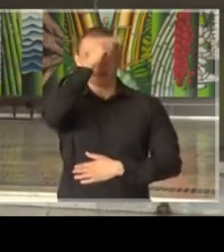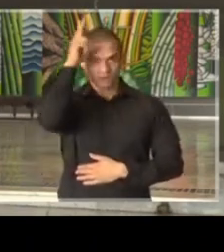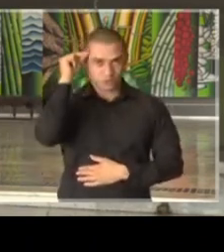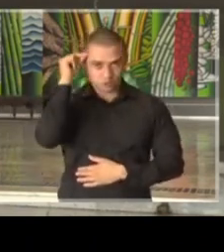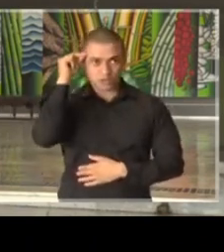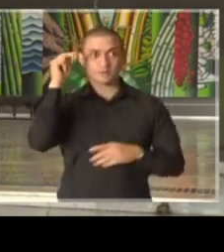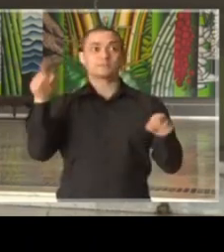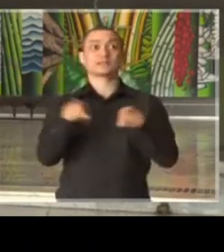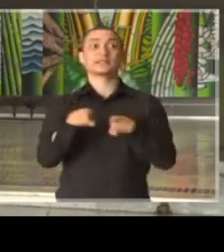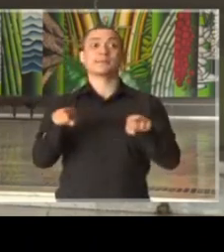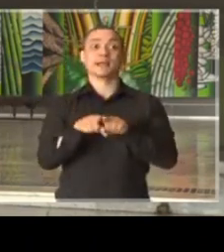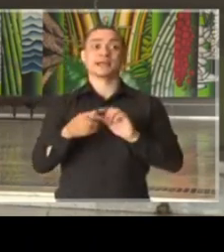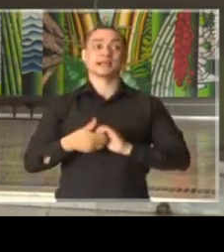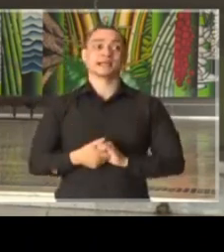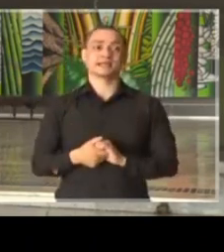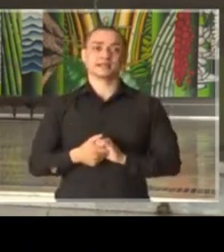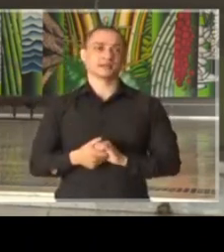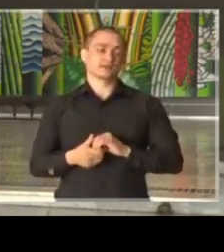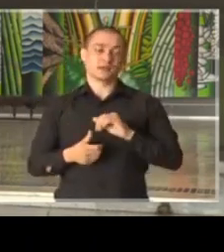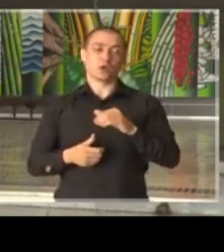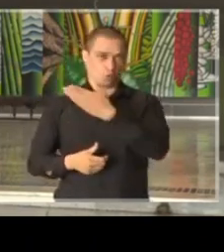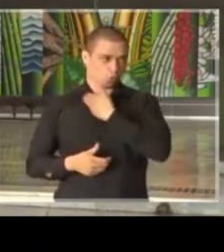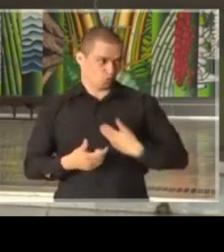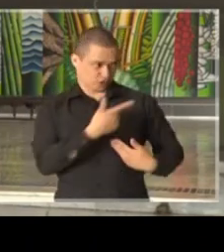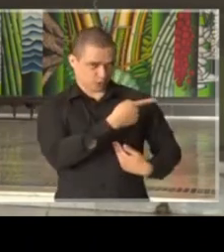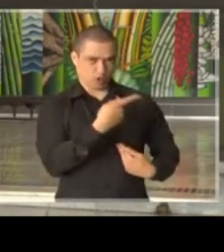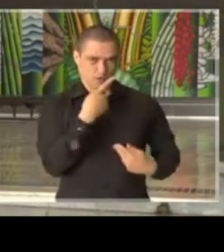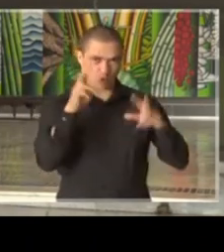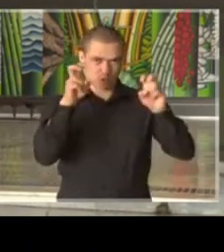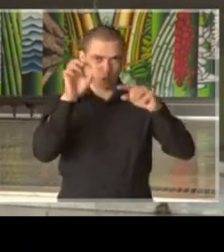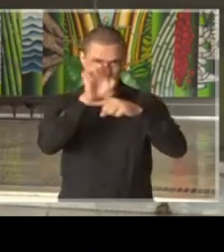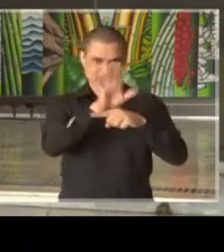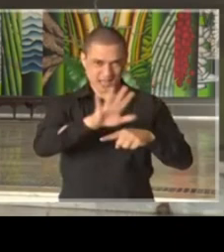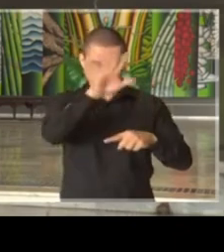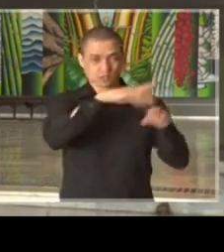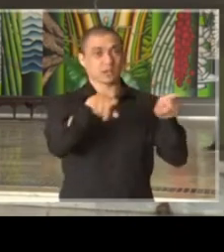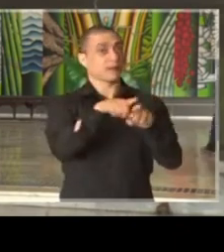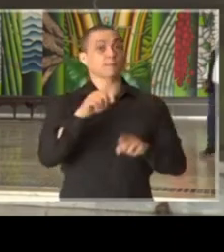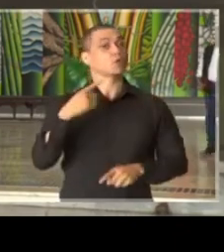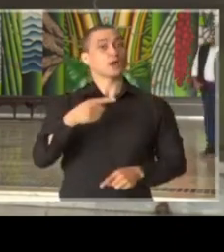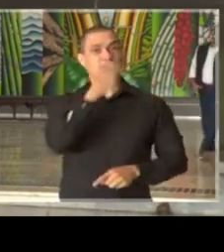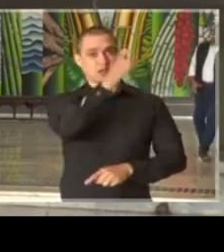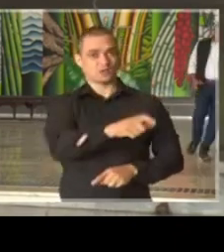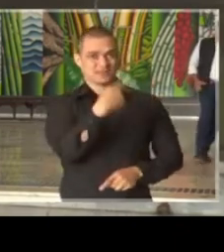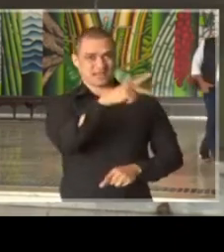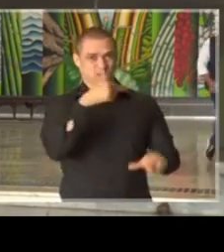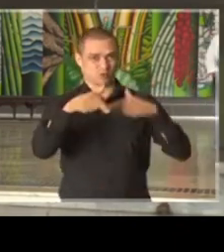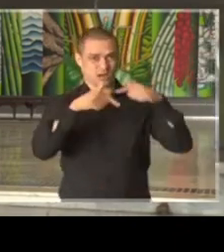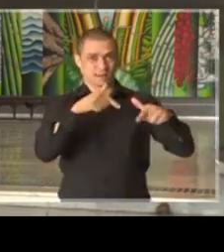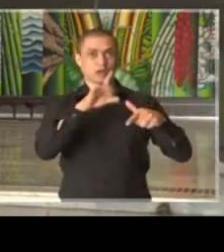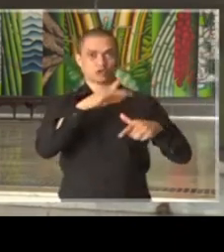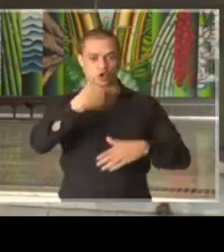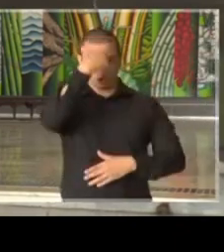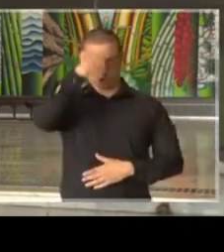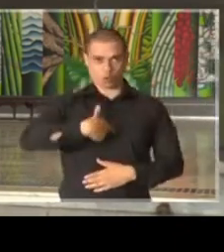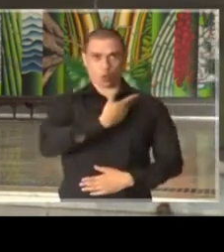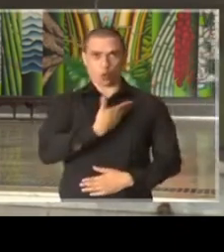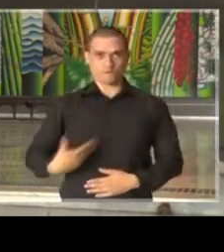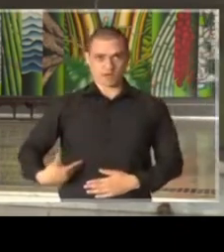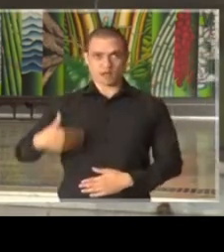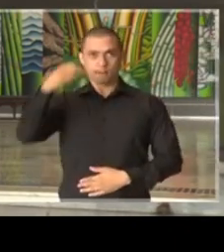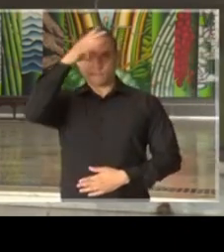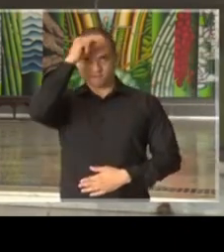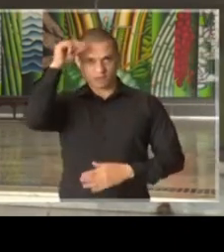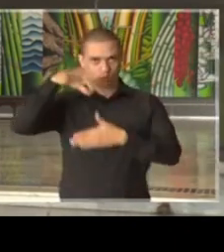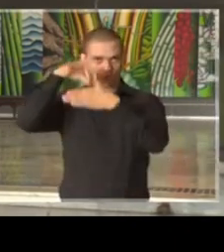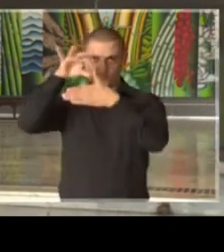aqui o que diz já o governador em relação aos do Estado, porque não é só o trabalho feito pelos governantes, é também o trabalho de